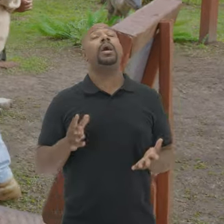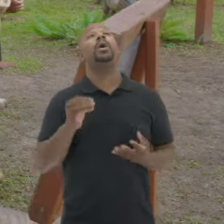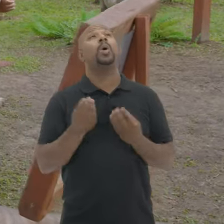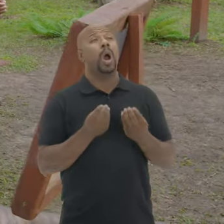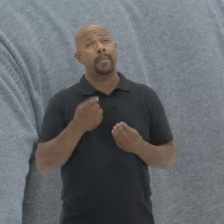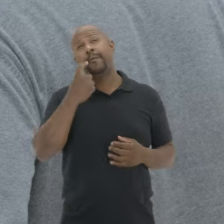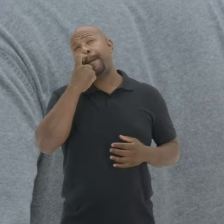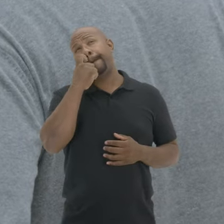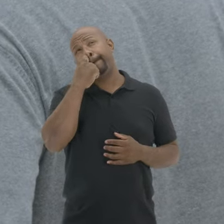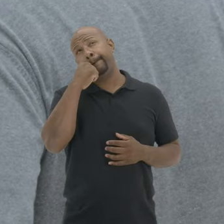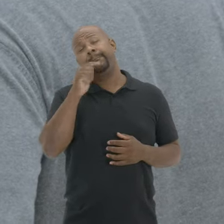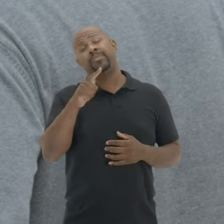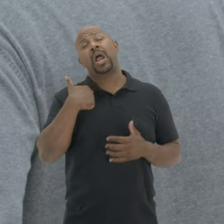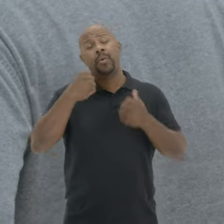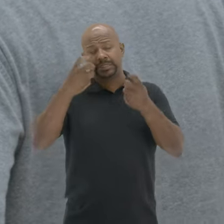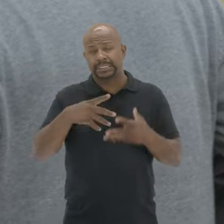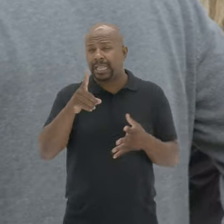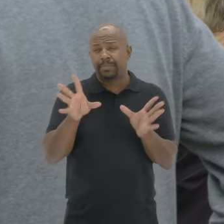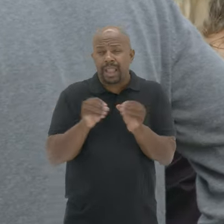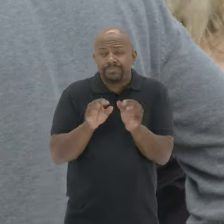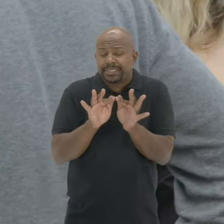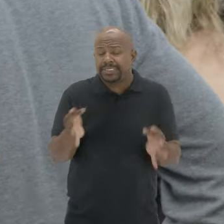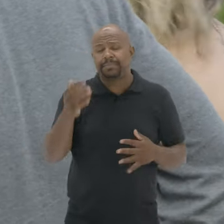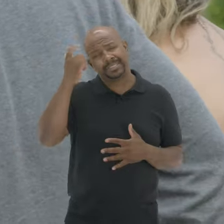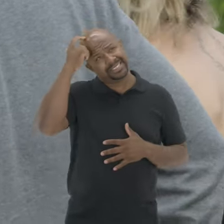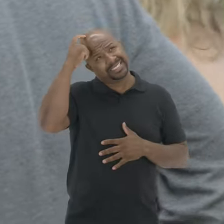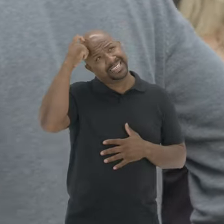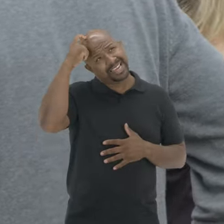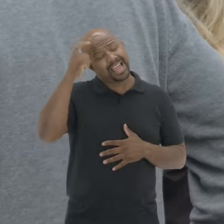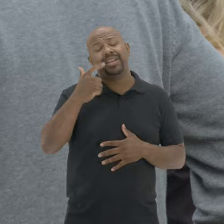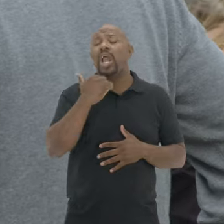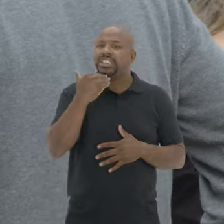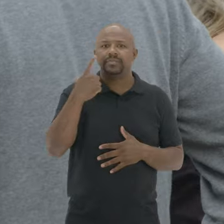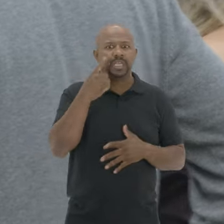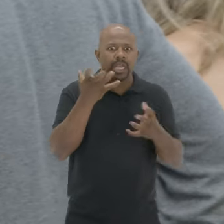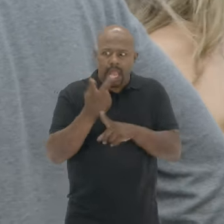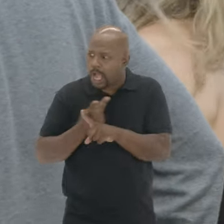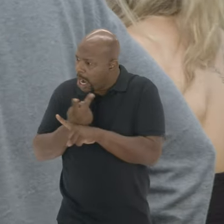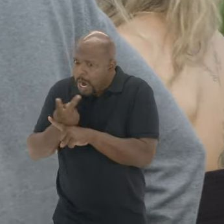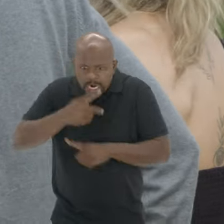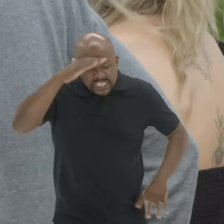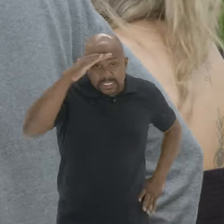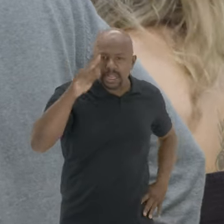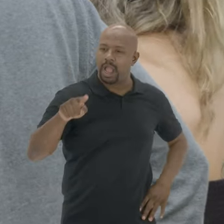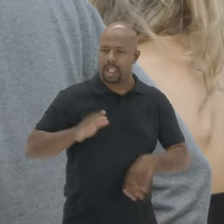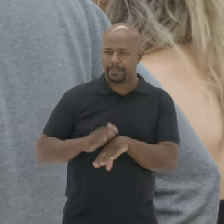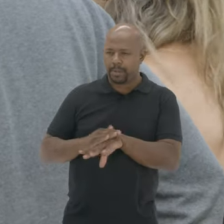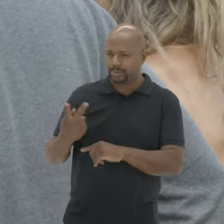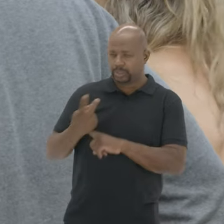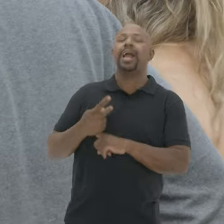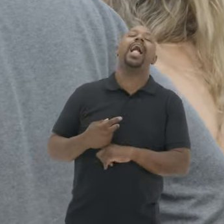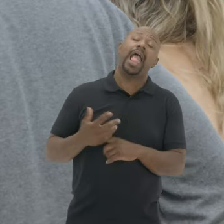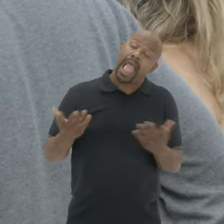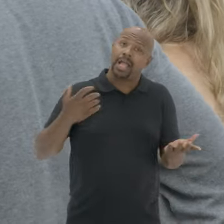Olha, como foi? Isso é uma coisa que vou te dizer assim Bem que simplesmente Não adianta você querer procurar Ah, eles